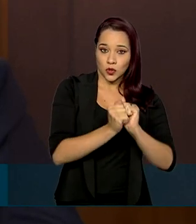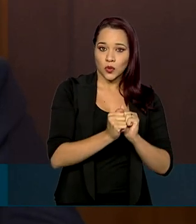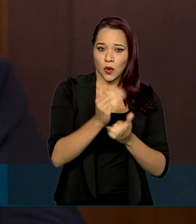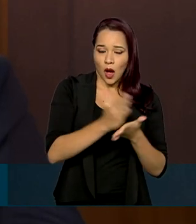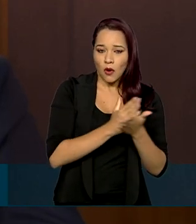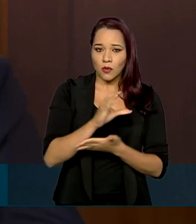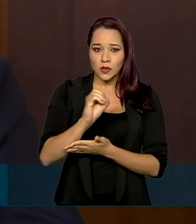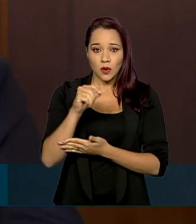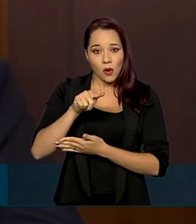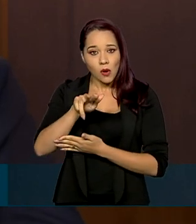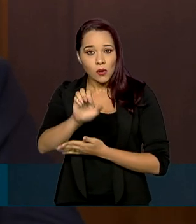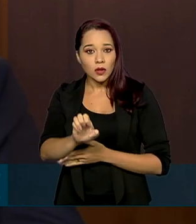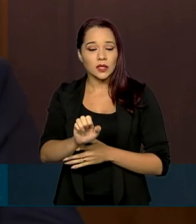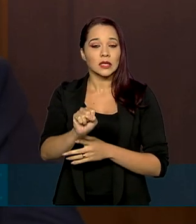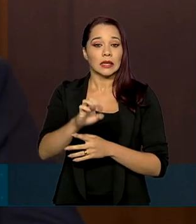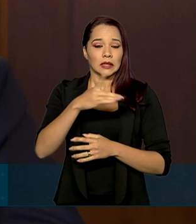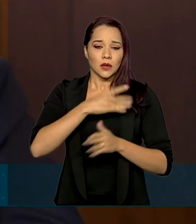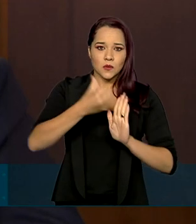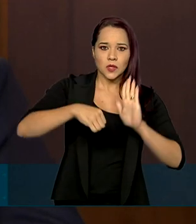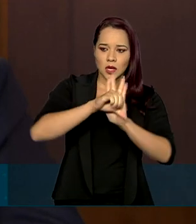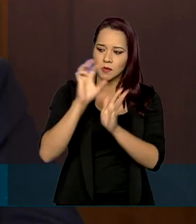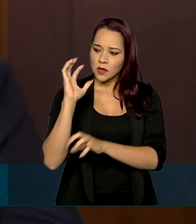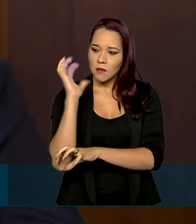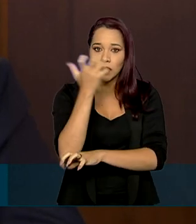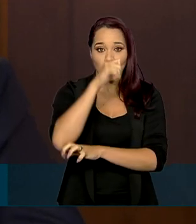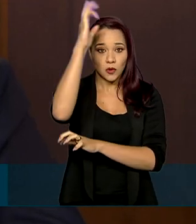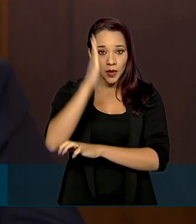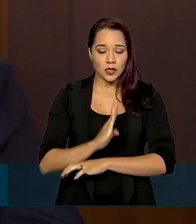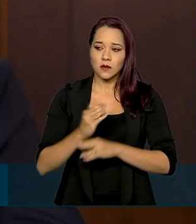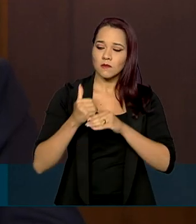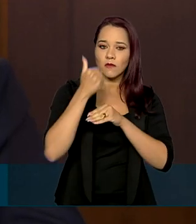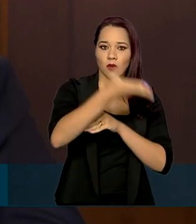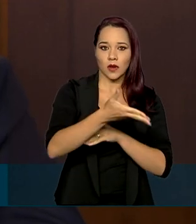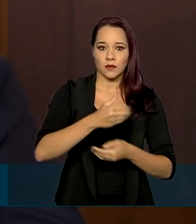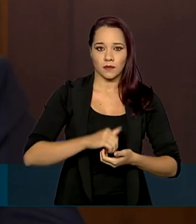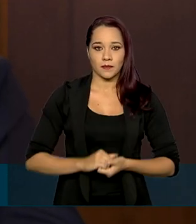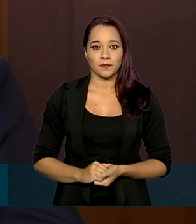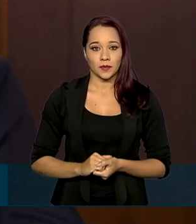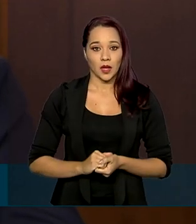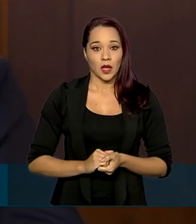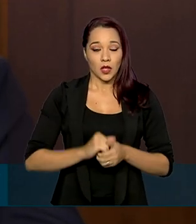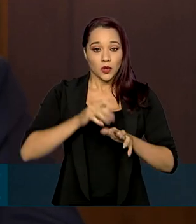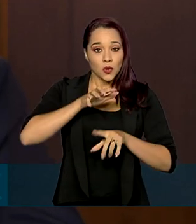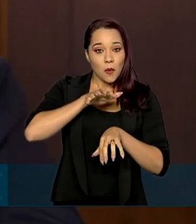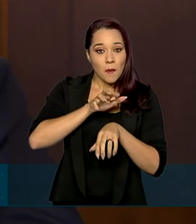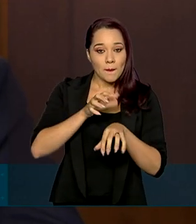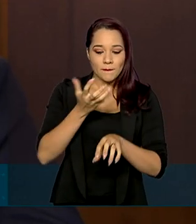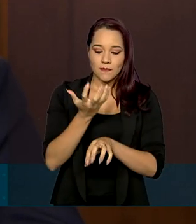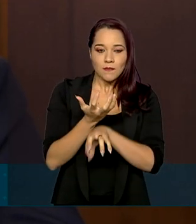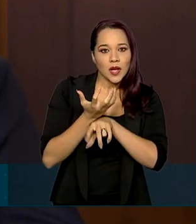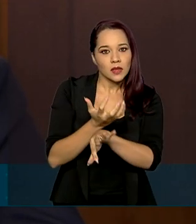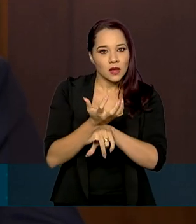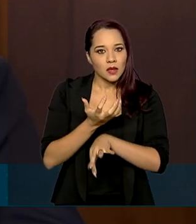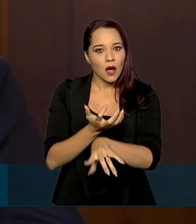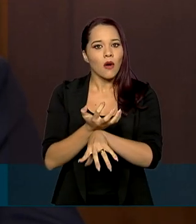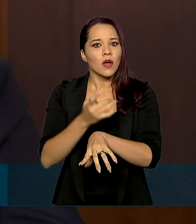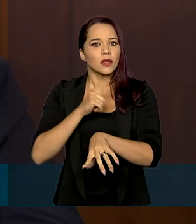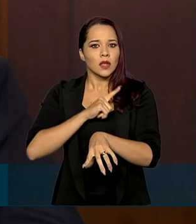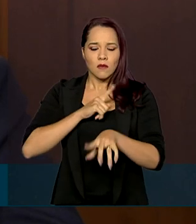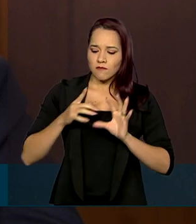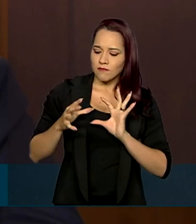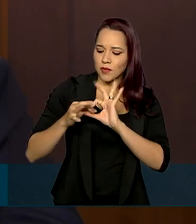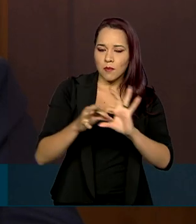algumas ONGs, comandam os crimes ambientais no Brasil e no exterior. No Pantanal, fortalecemos a integração entre